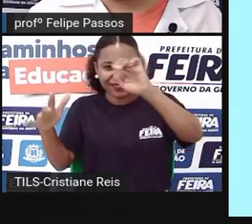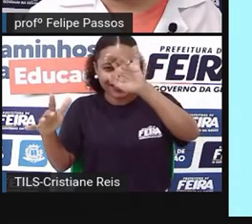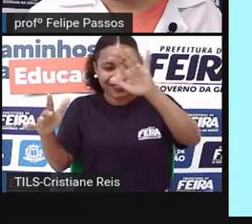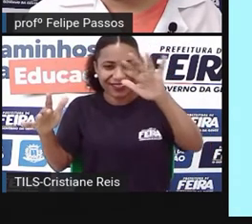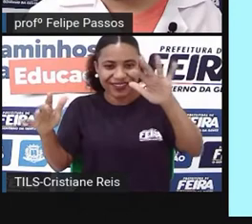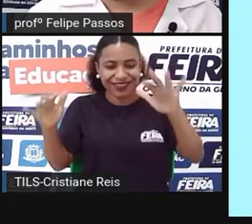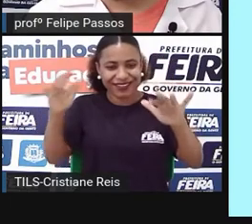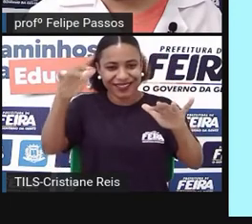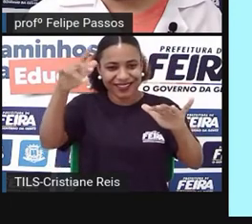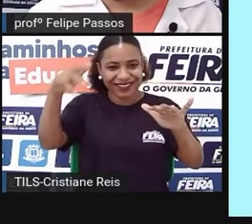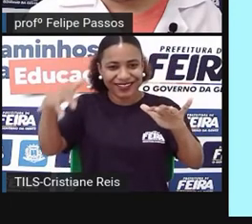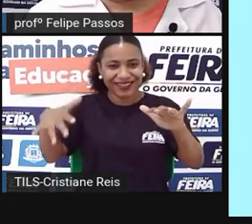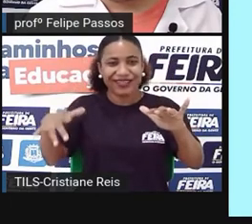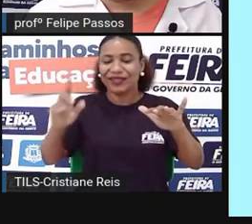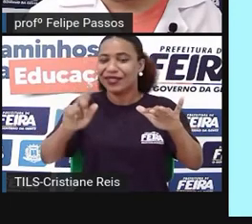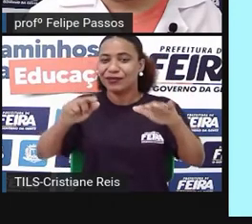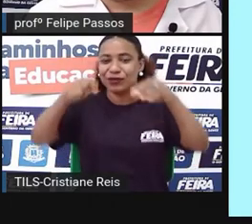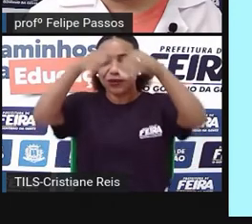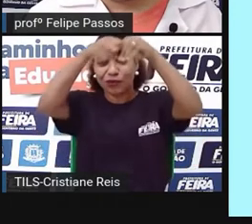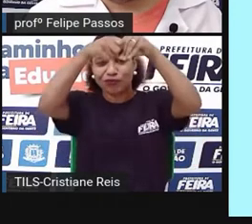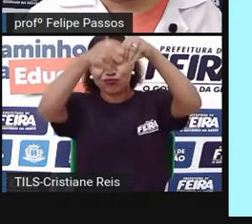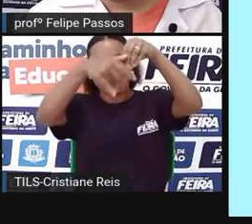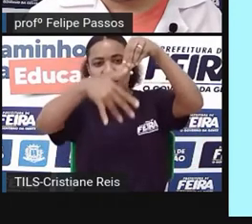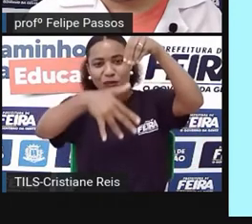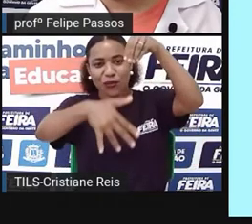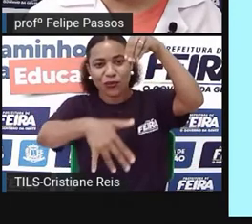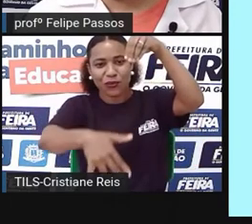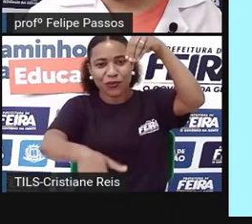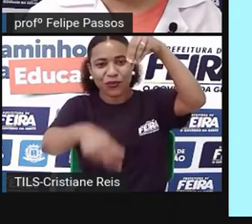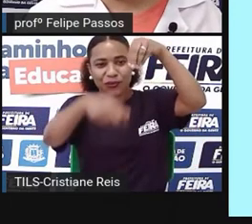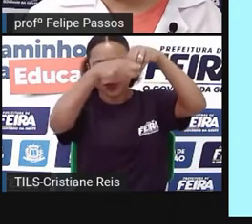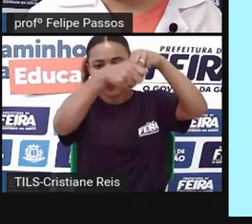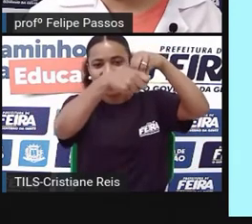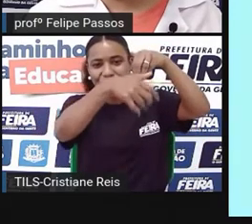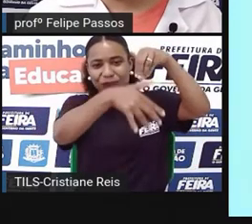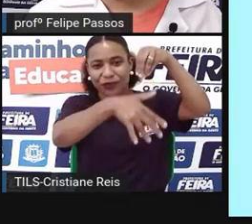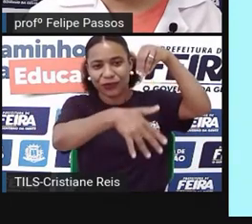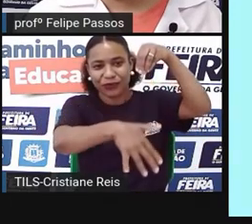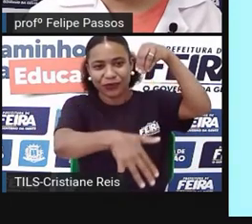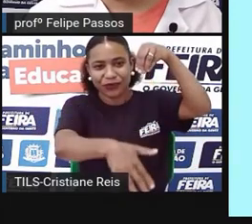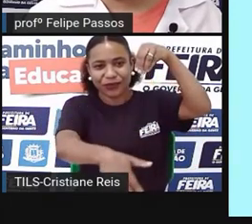descendo e a água descendo forma esse véu, que aí é uma técnica que a gente usa.